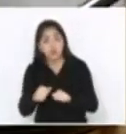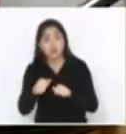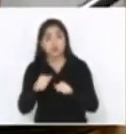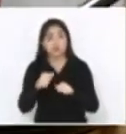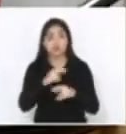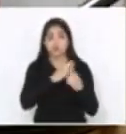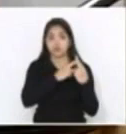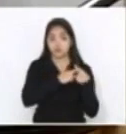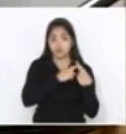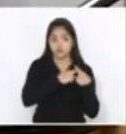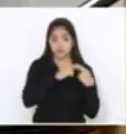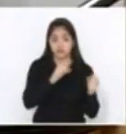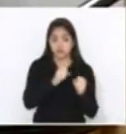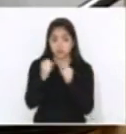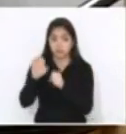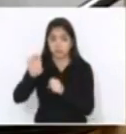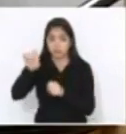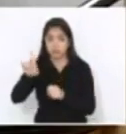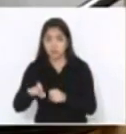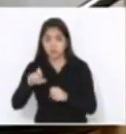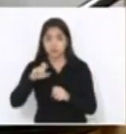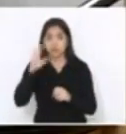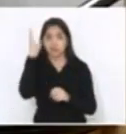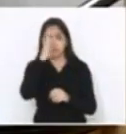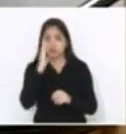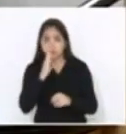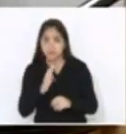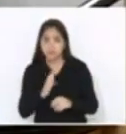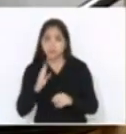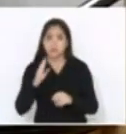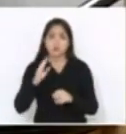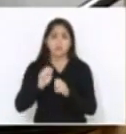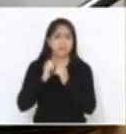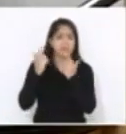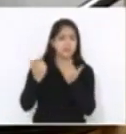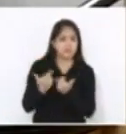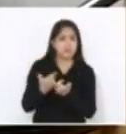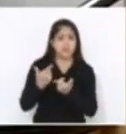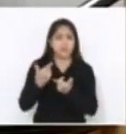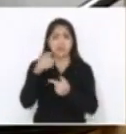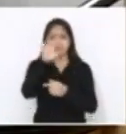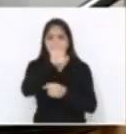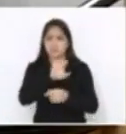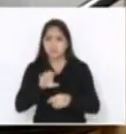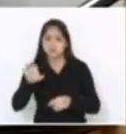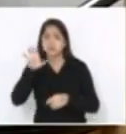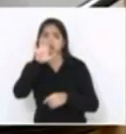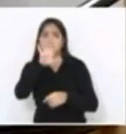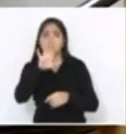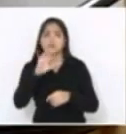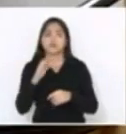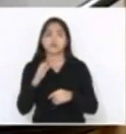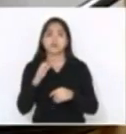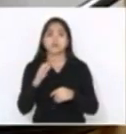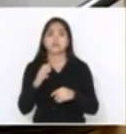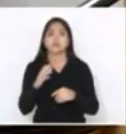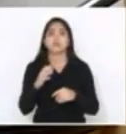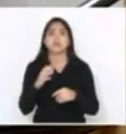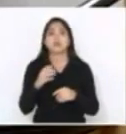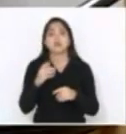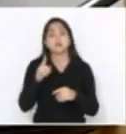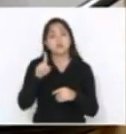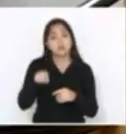chefes do Executivo no Brasil têm a maioria da Assembleia, e todos os prefeitos têm a maioria da Câmara, porque é isso. É